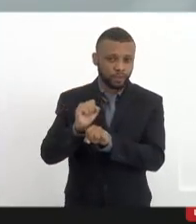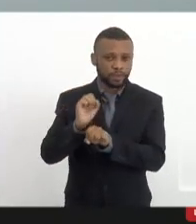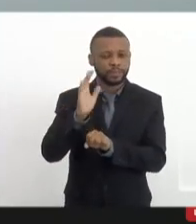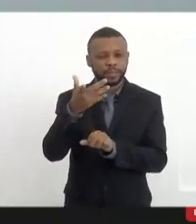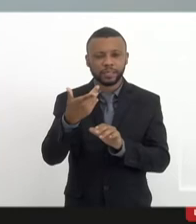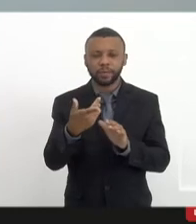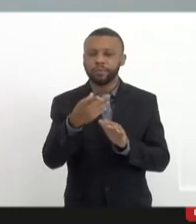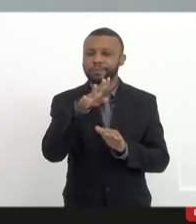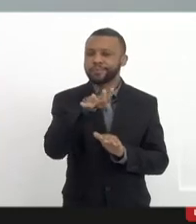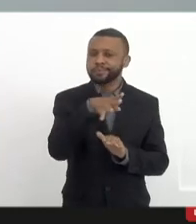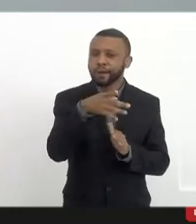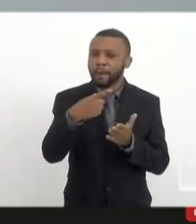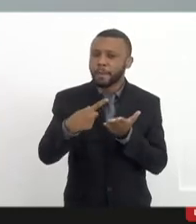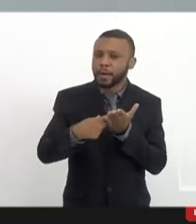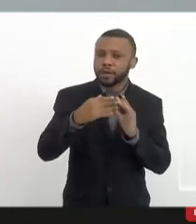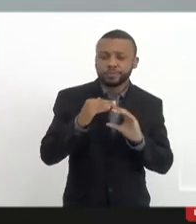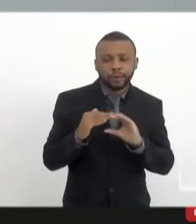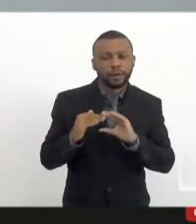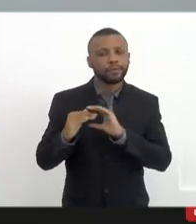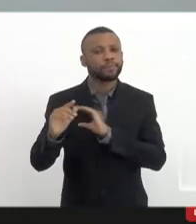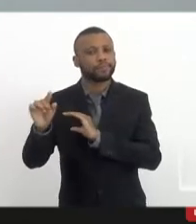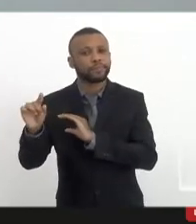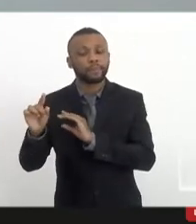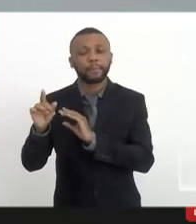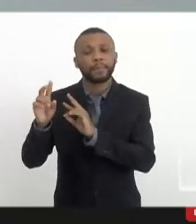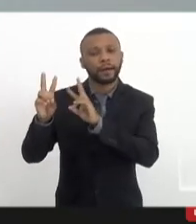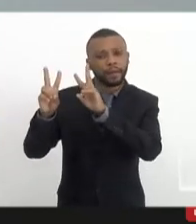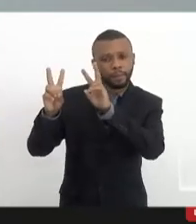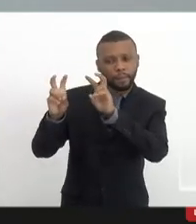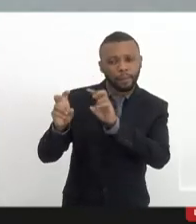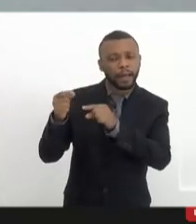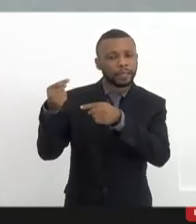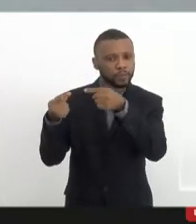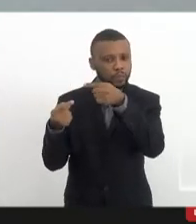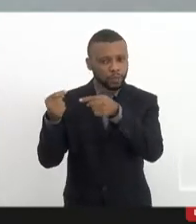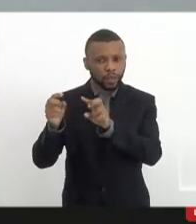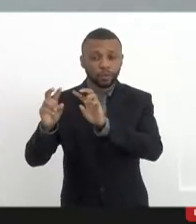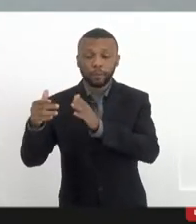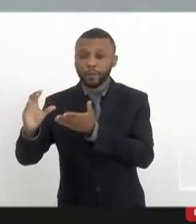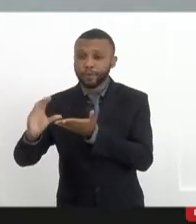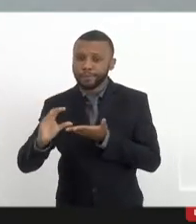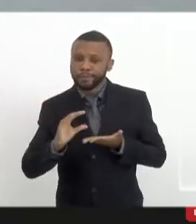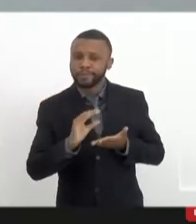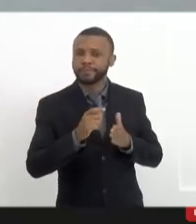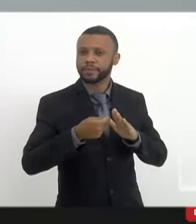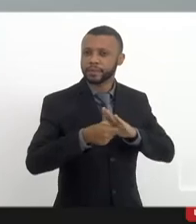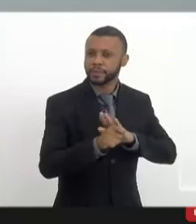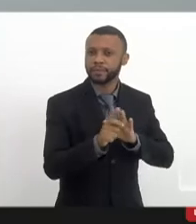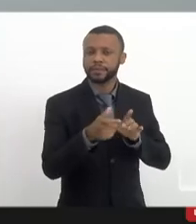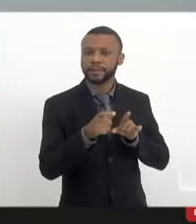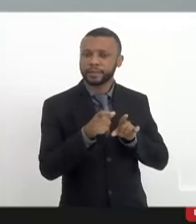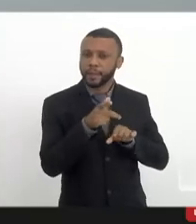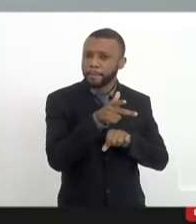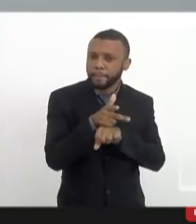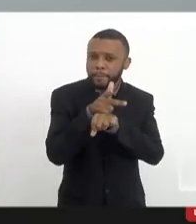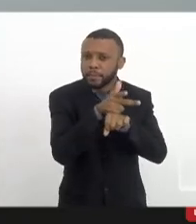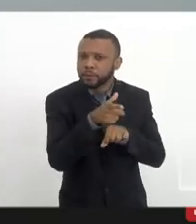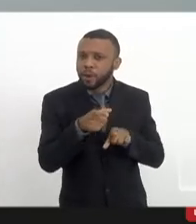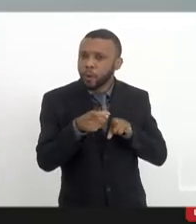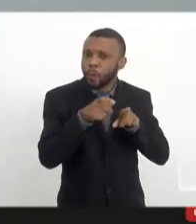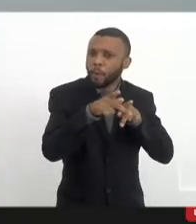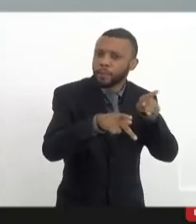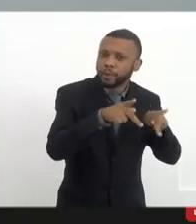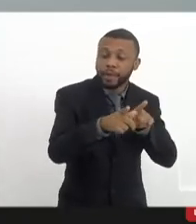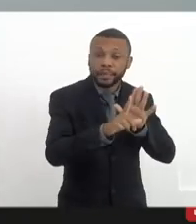agenda com o presidente André Celiano para tratar dessa pauta do financiamento da mídia comunitária, inclusive, tanto da lei que já está em vigor,